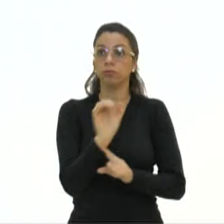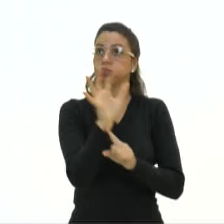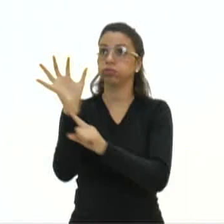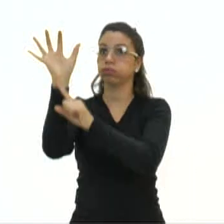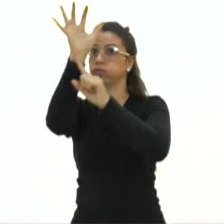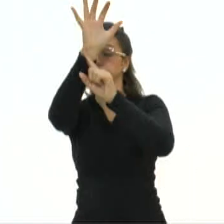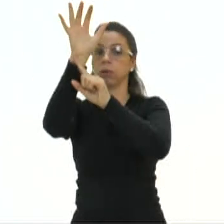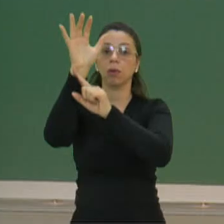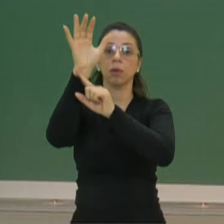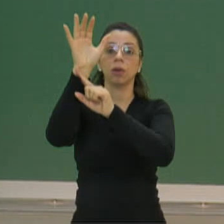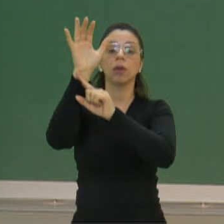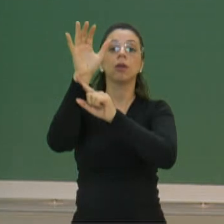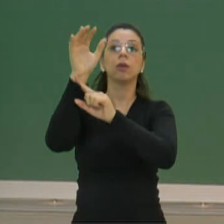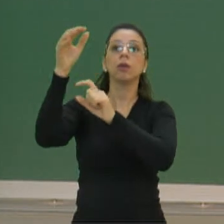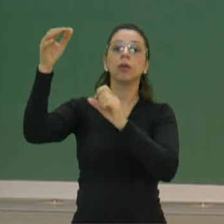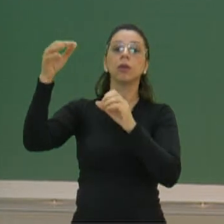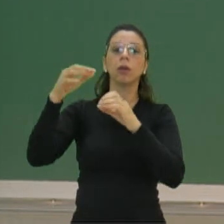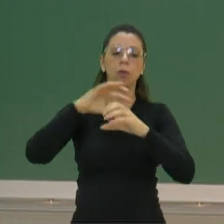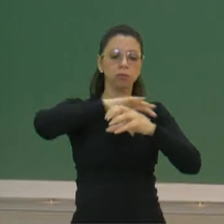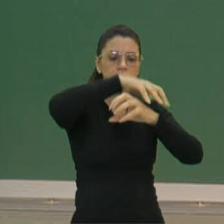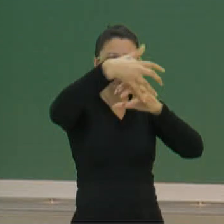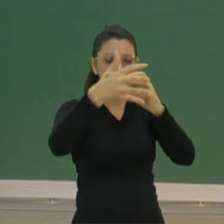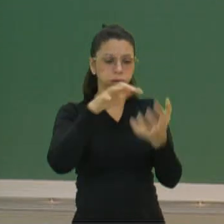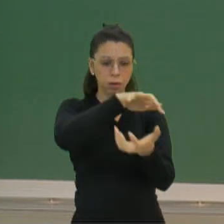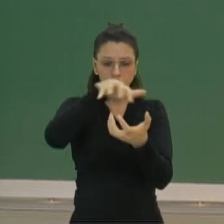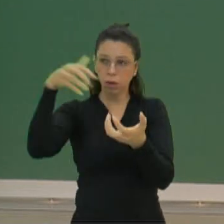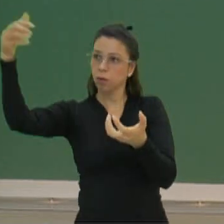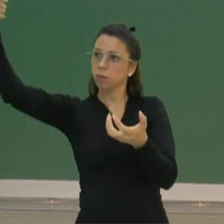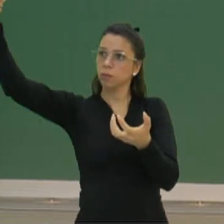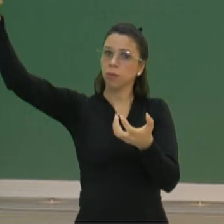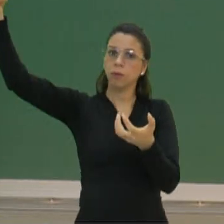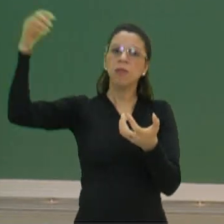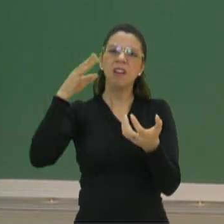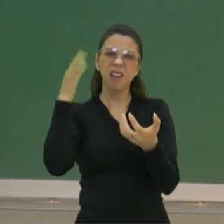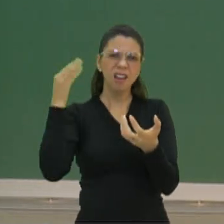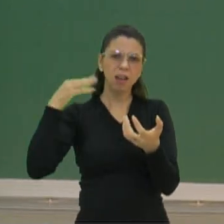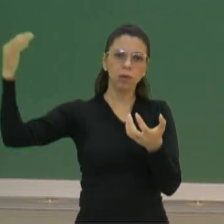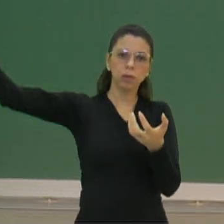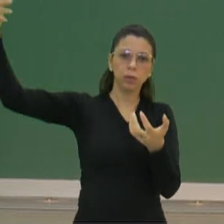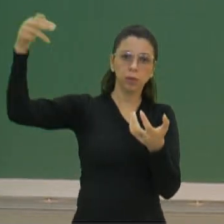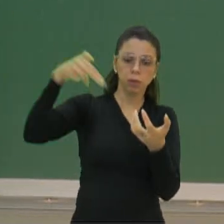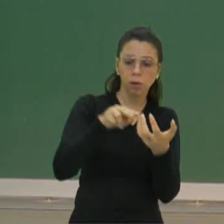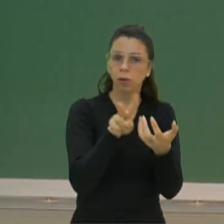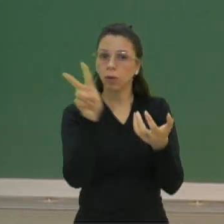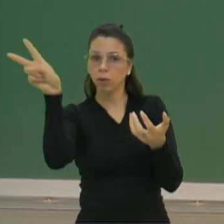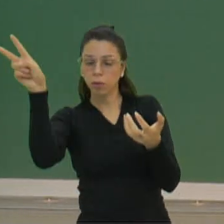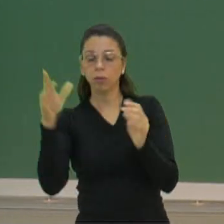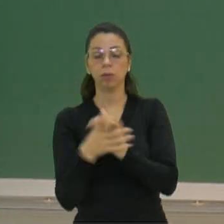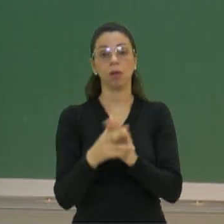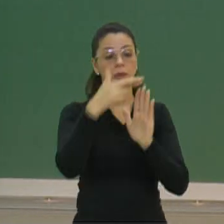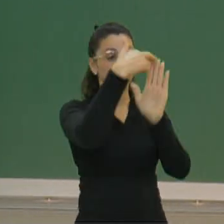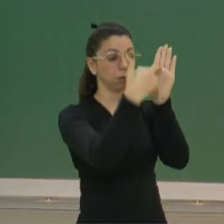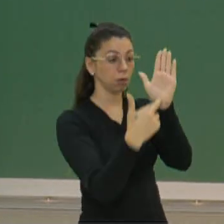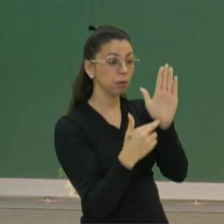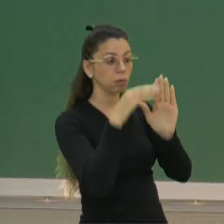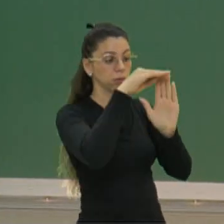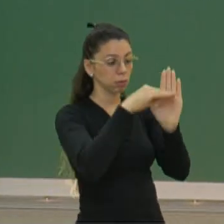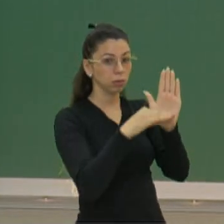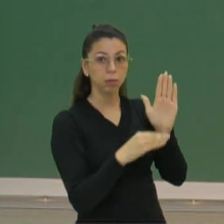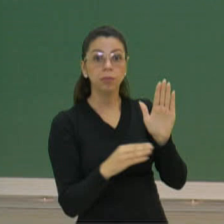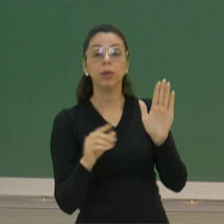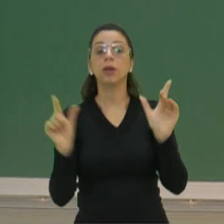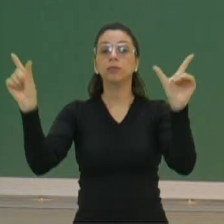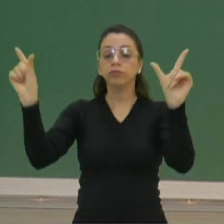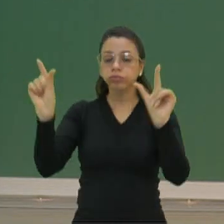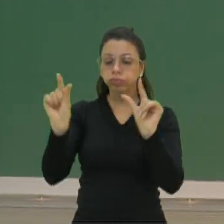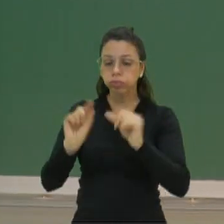Efeito Estufa. Então, vejam que tem muitos aspectos envoltos nesse relatório criado para poder ajudar a diminuir